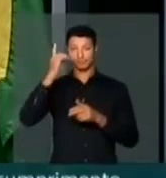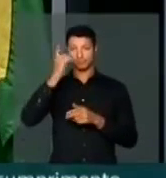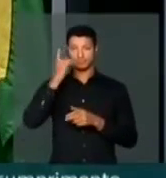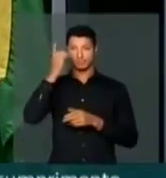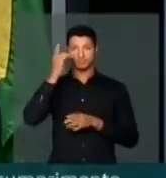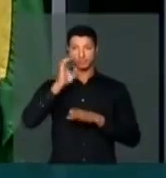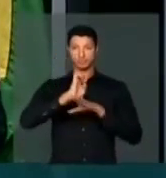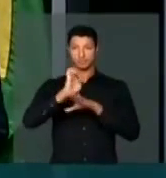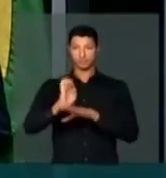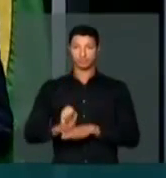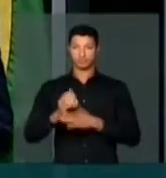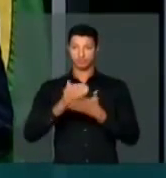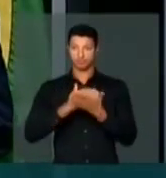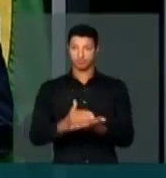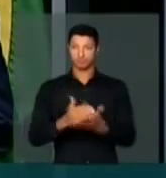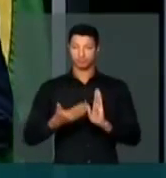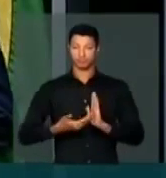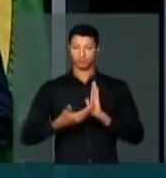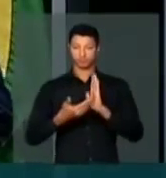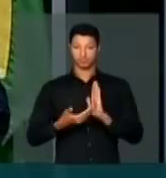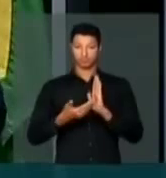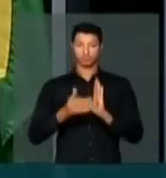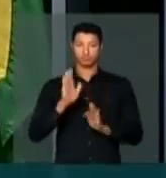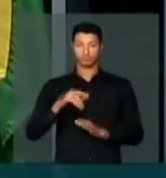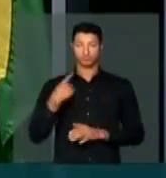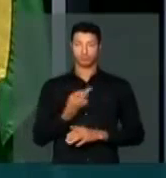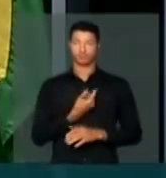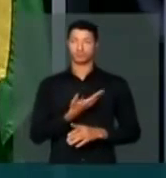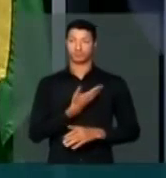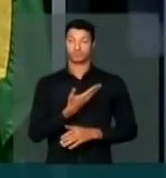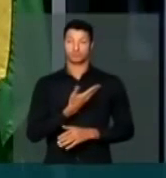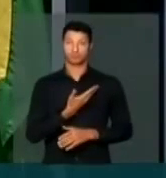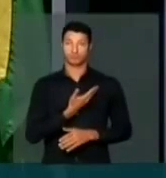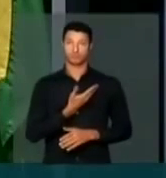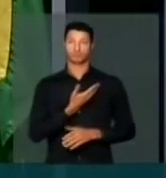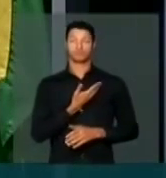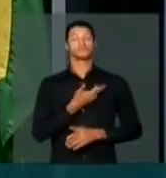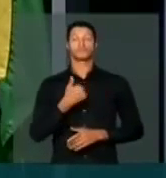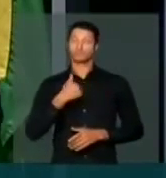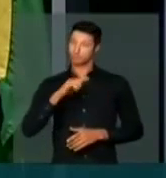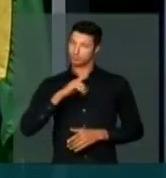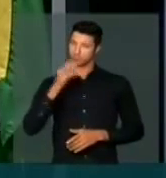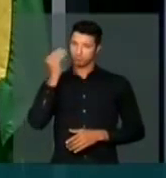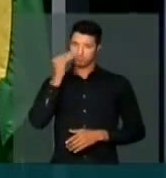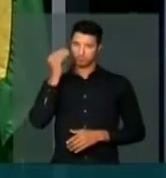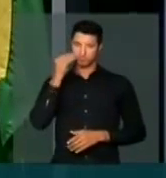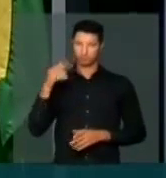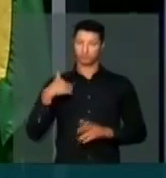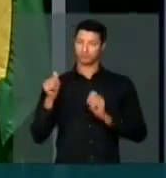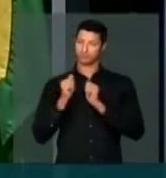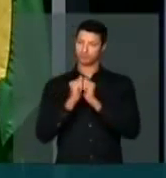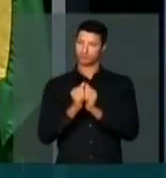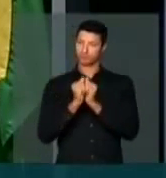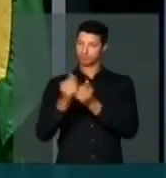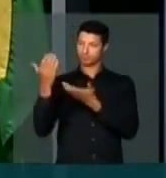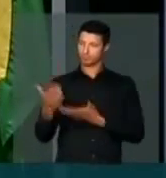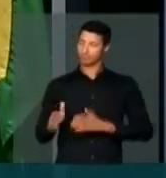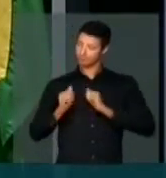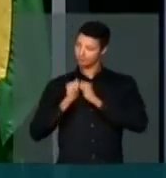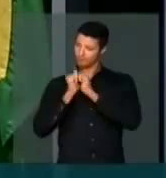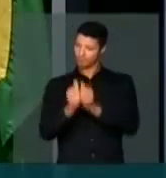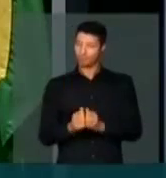deputado estadual, que passou por esta casa, foi nosso colega. Eu tive oportunidade de, juntamente com ele,